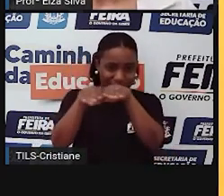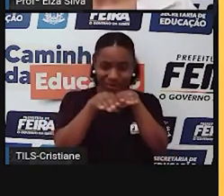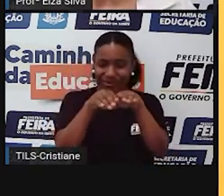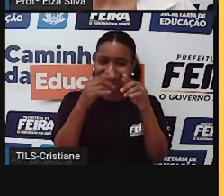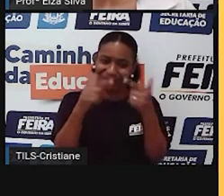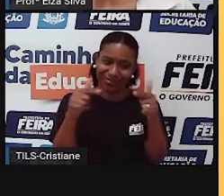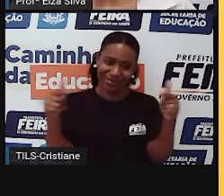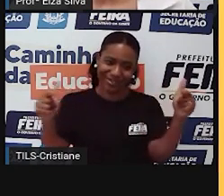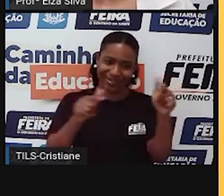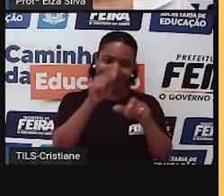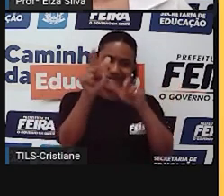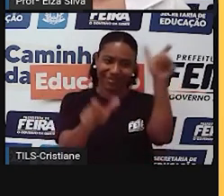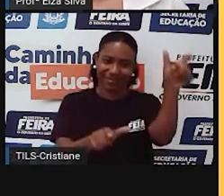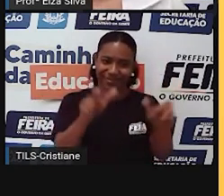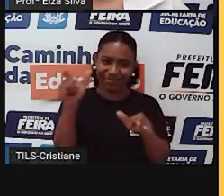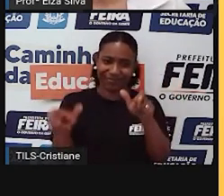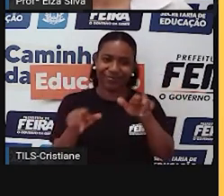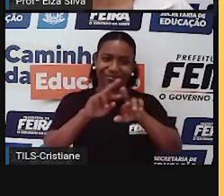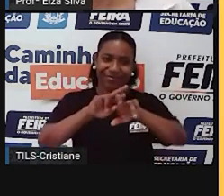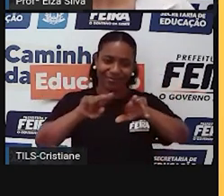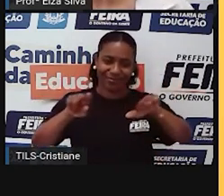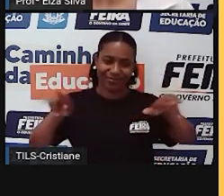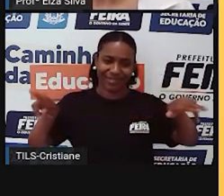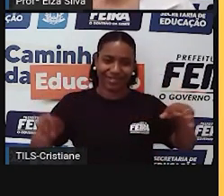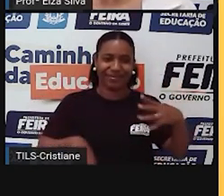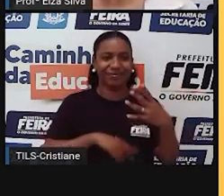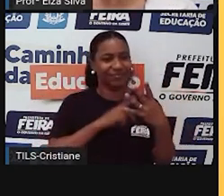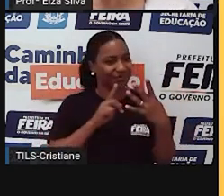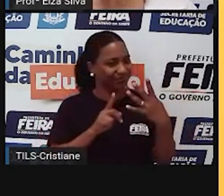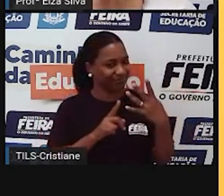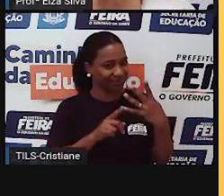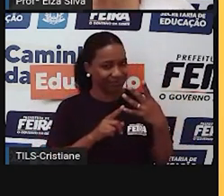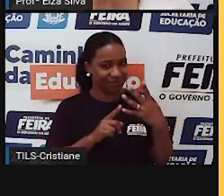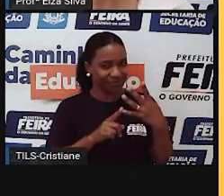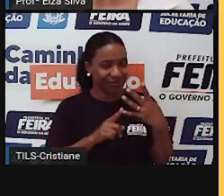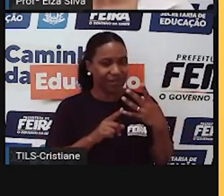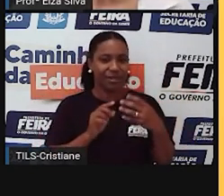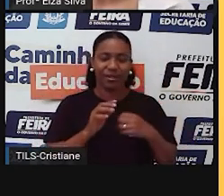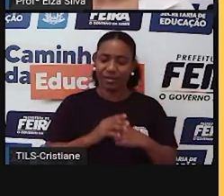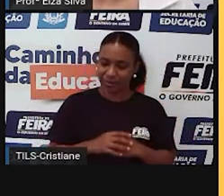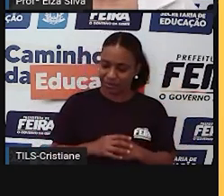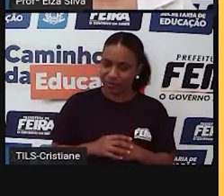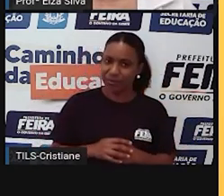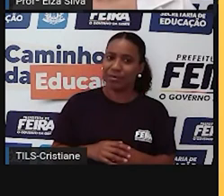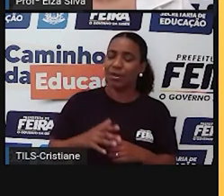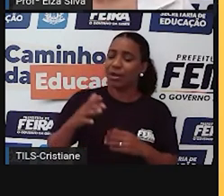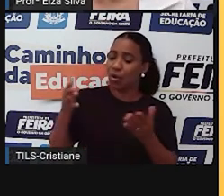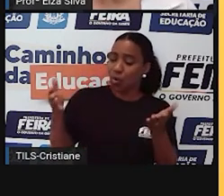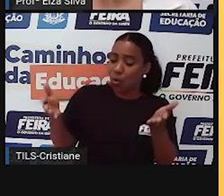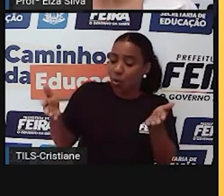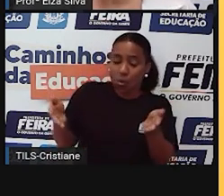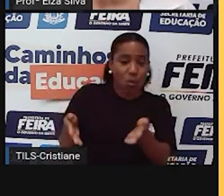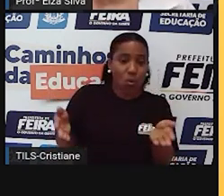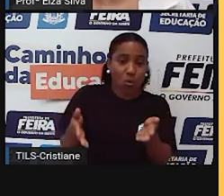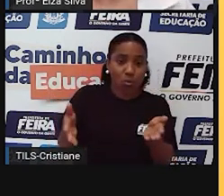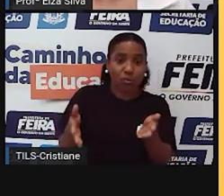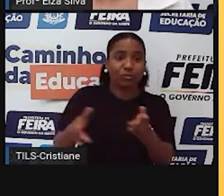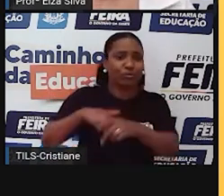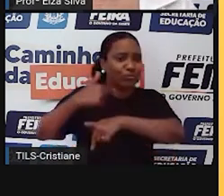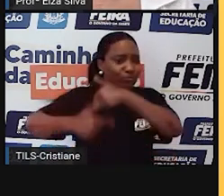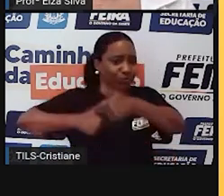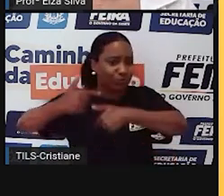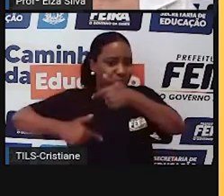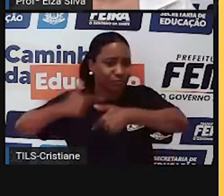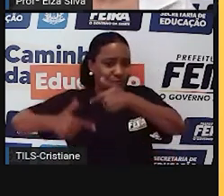O próximo, não deixe para amanhã o que você pode fazer hoje. Então, por exemplo, não deixe de